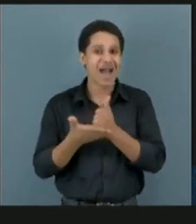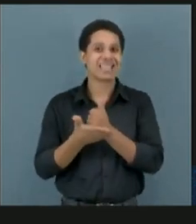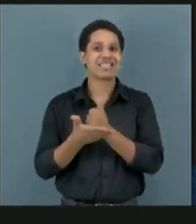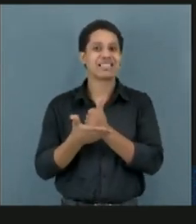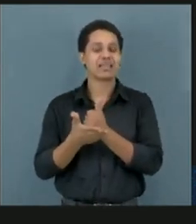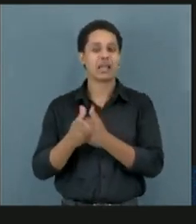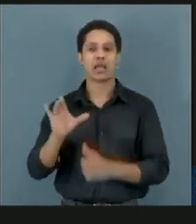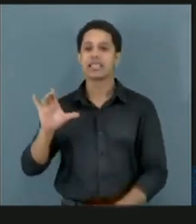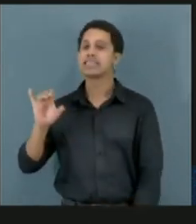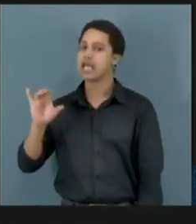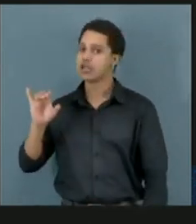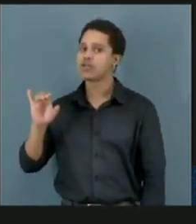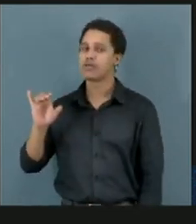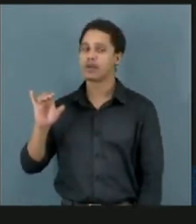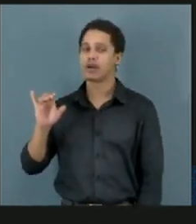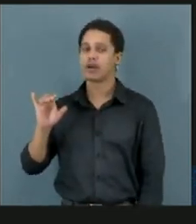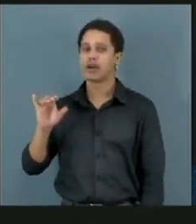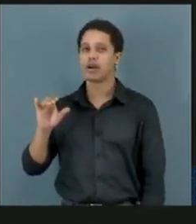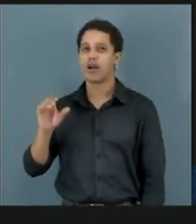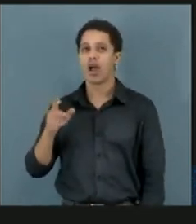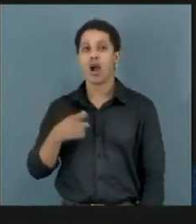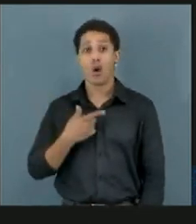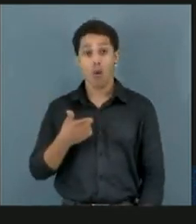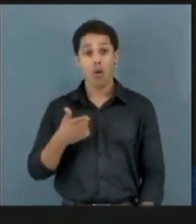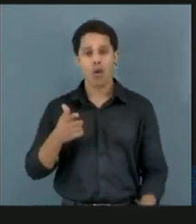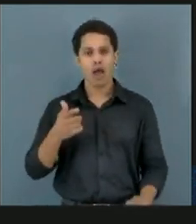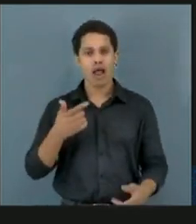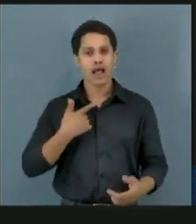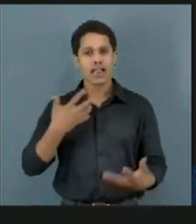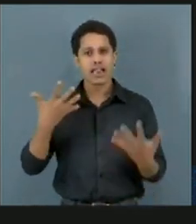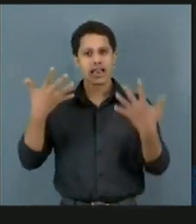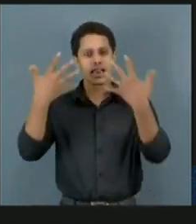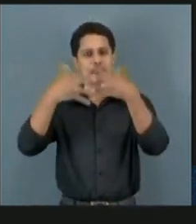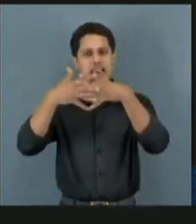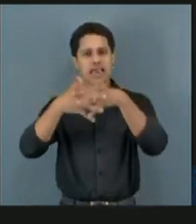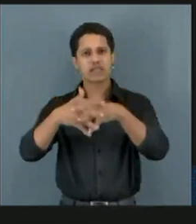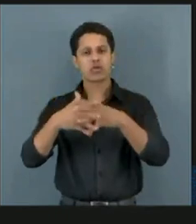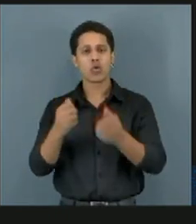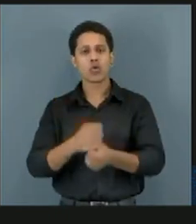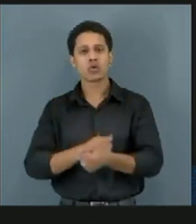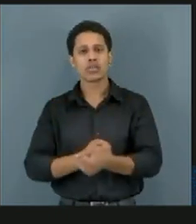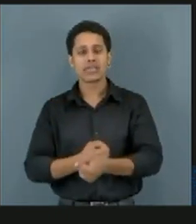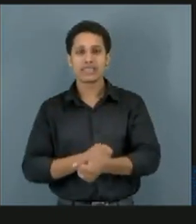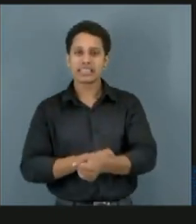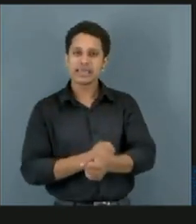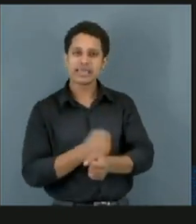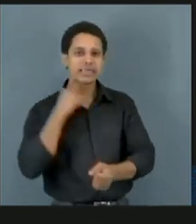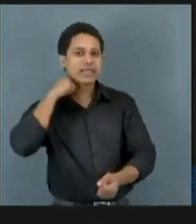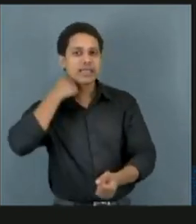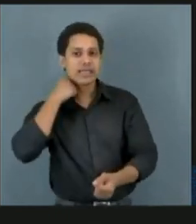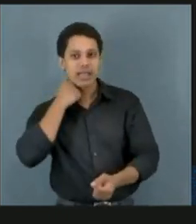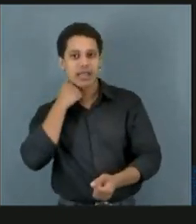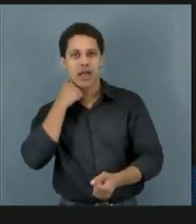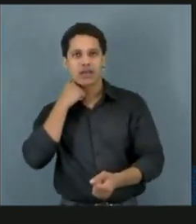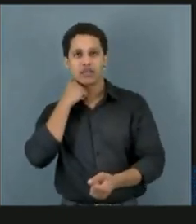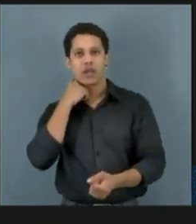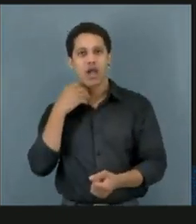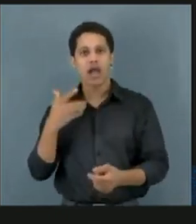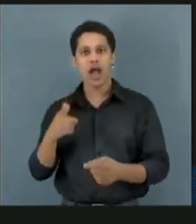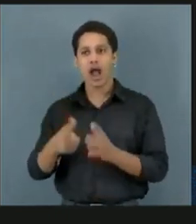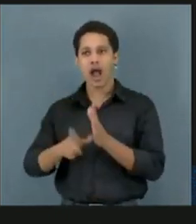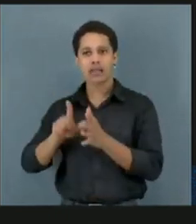mundial de transtornos de ansiedade. Antes da pandemia, já estava 9,3%. Depois da pandemia, cresceu